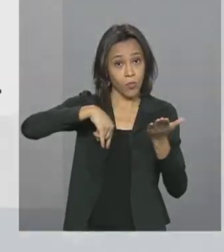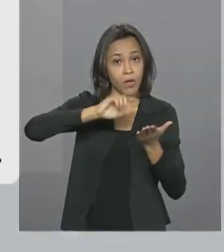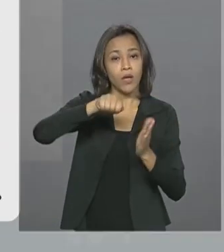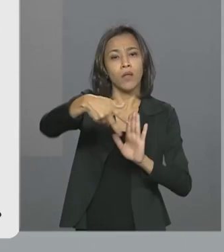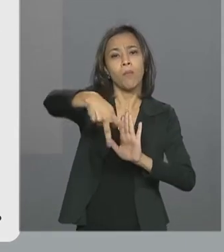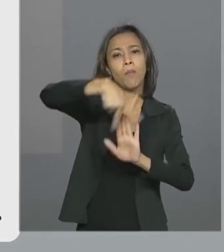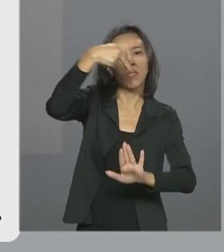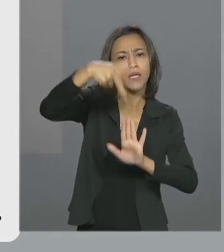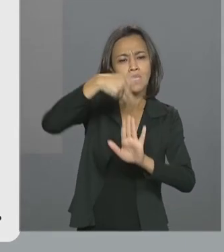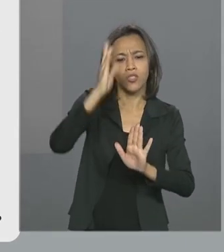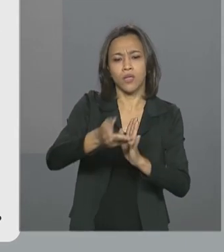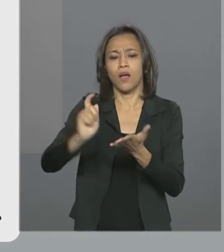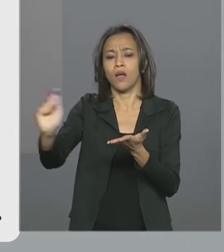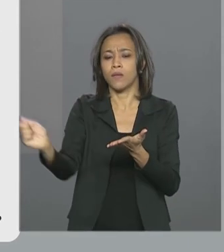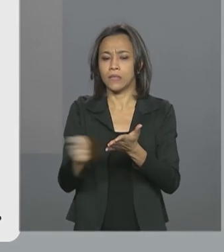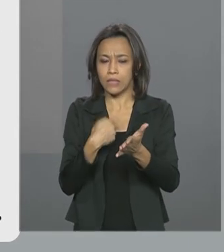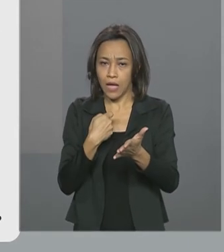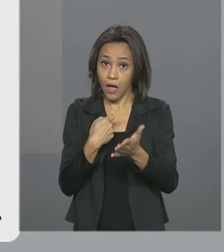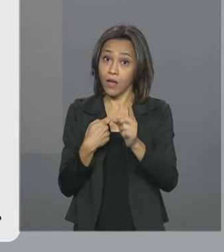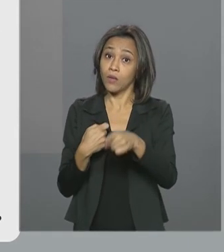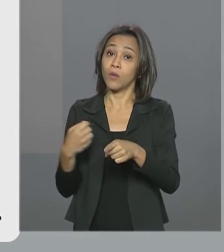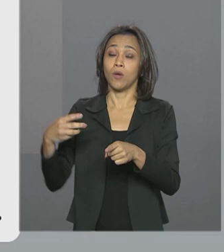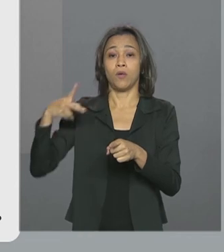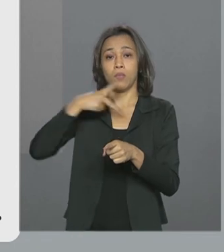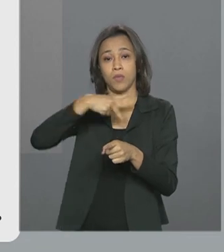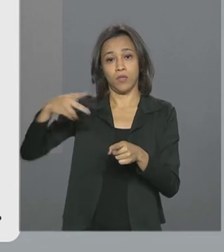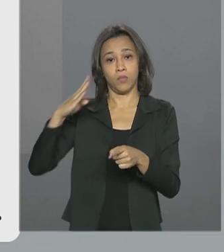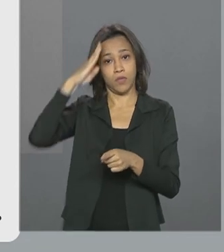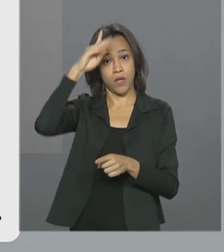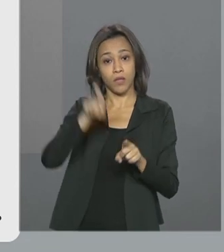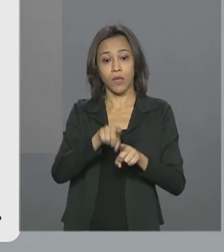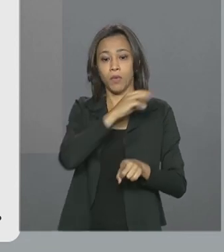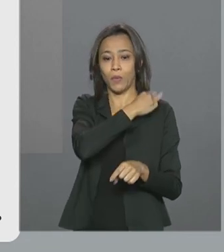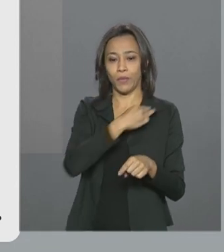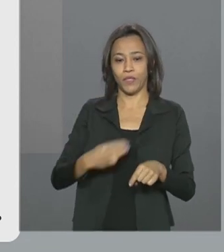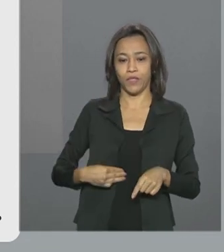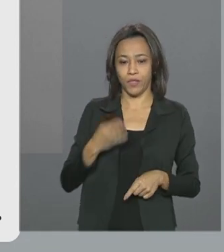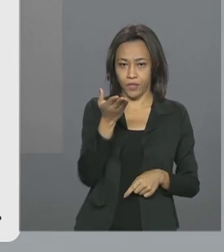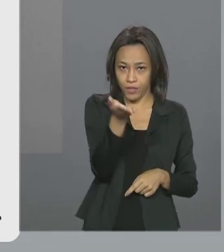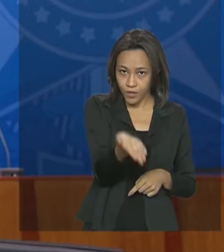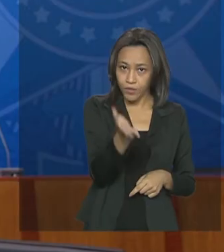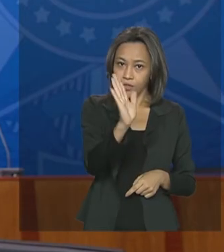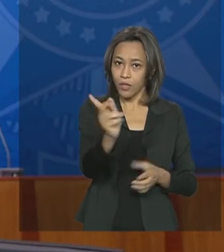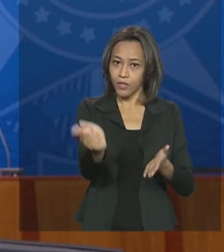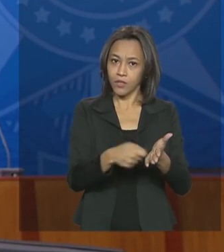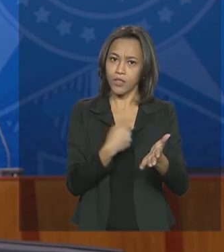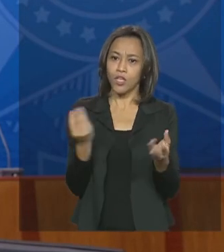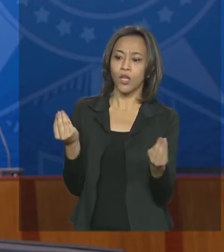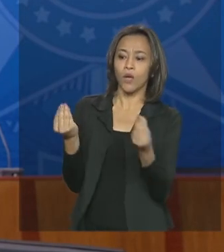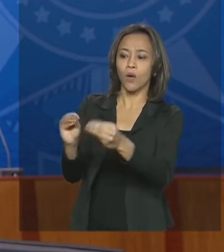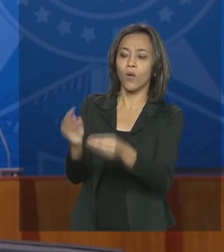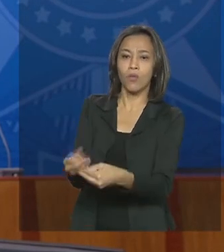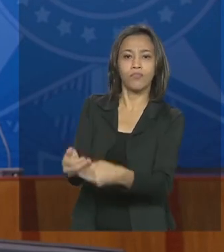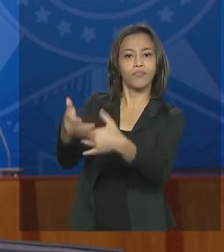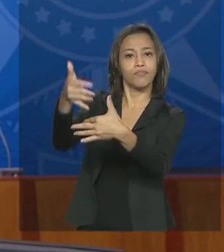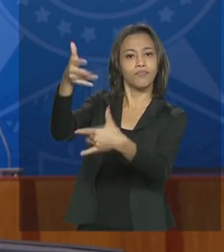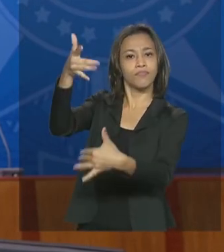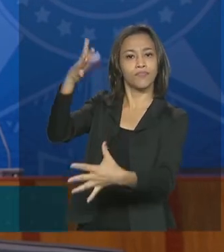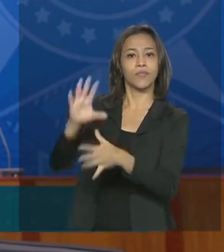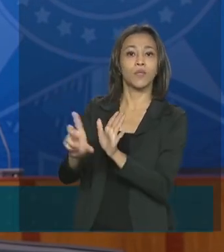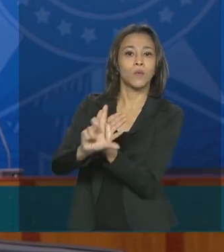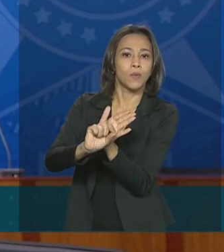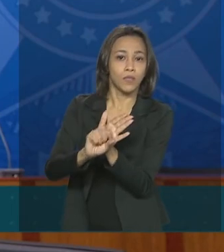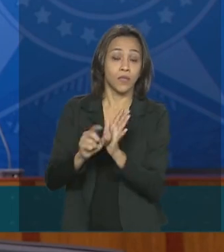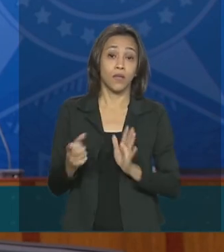presidente Jair Bolsonaro e pelo ministro das Comunicações, Fábio Faria, que fez o anúncio via Twitter. Segundo o ministro, num